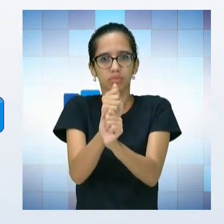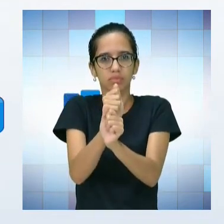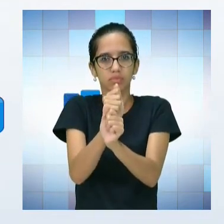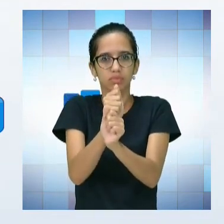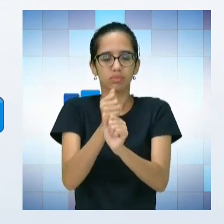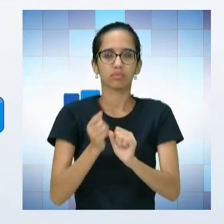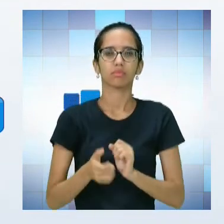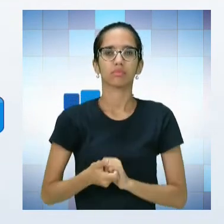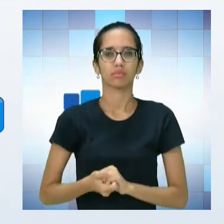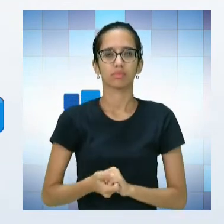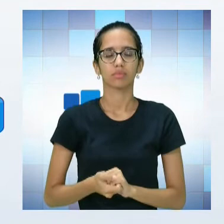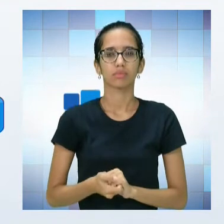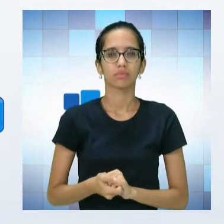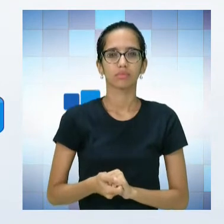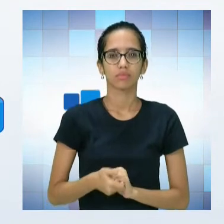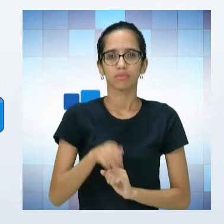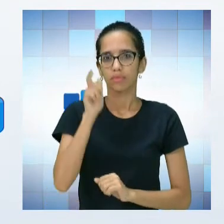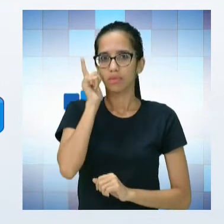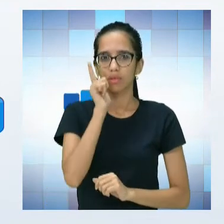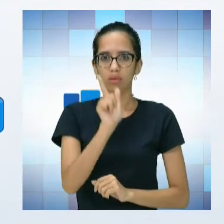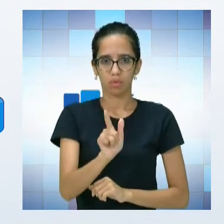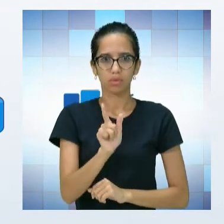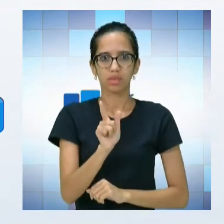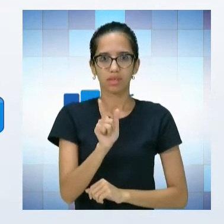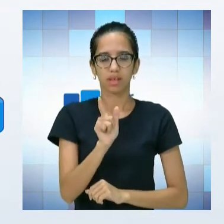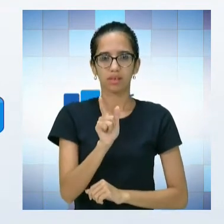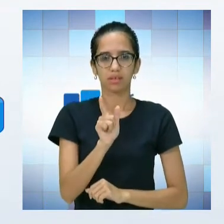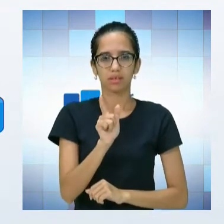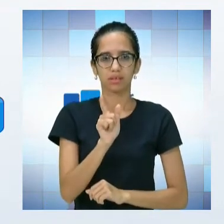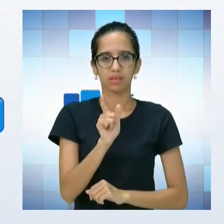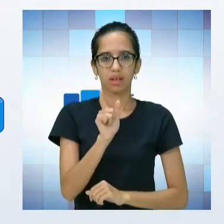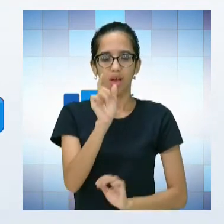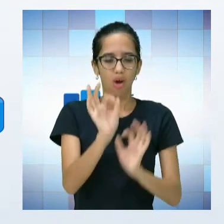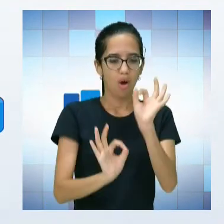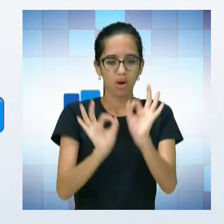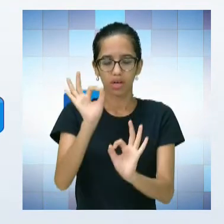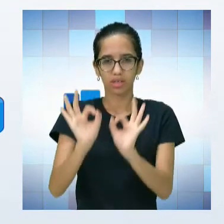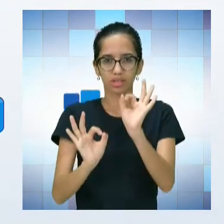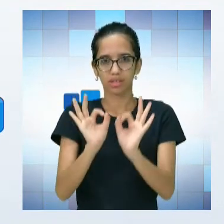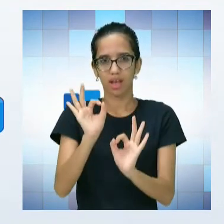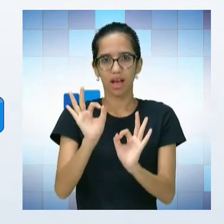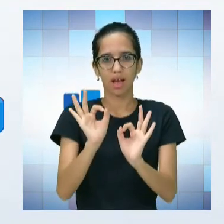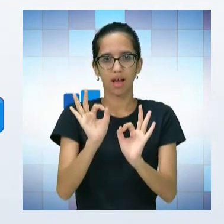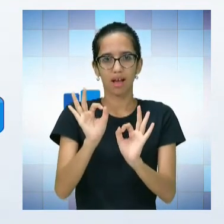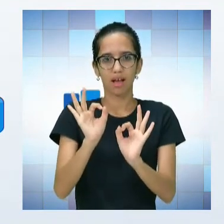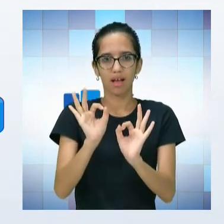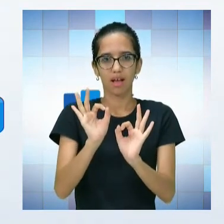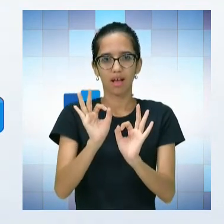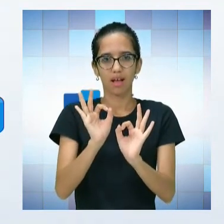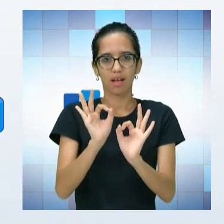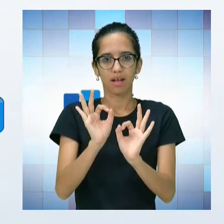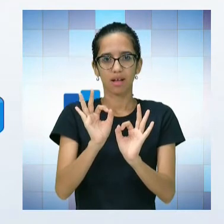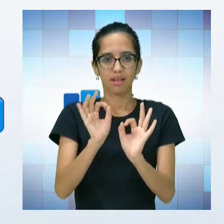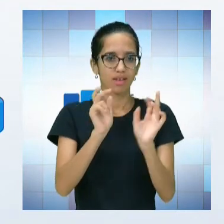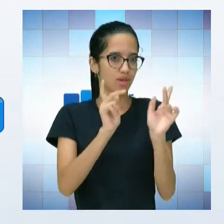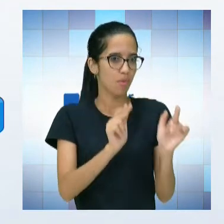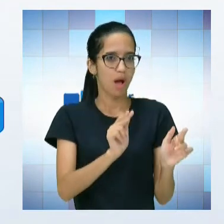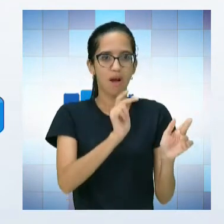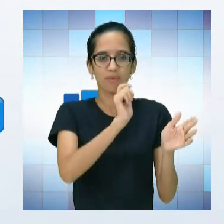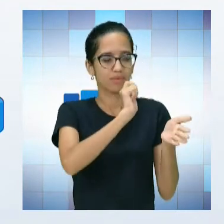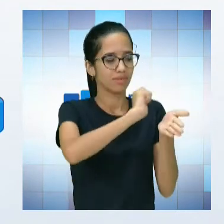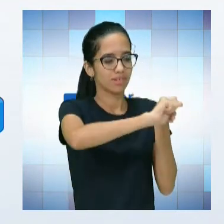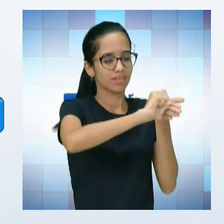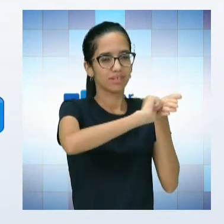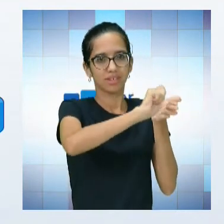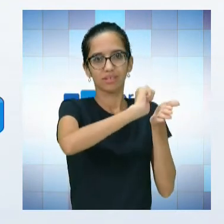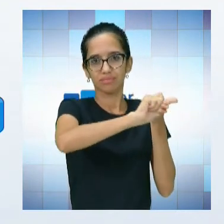perfurada. Então, com isso, ele consegue montar a contazinha, uma adição, por exemplo, do mesmo jeito que você montaria no